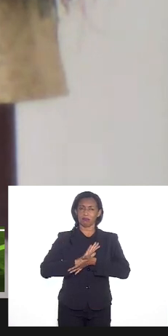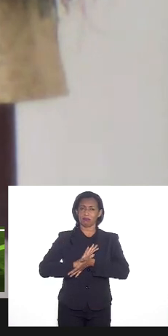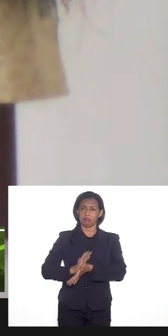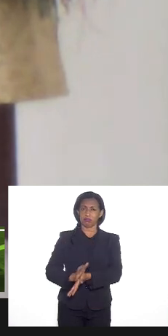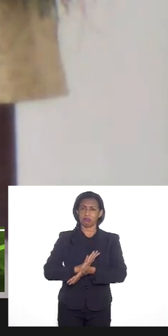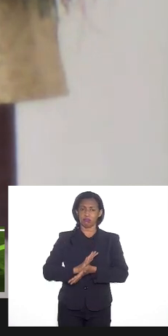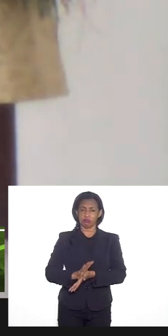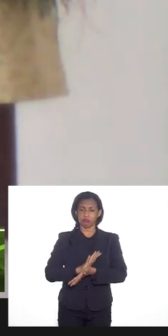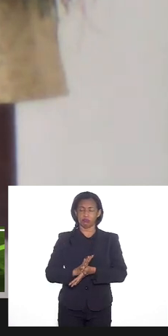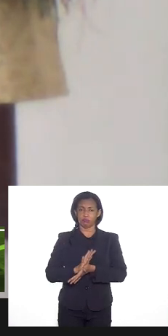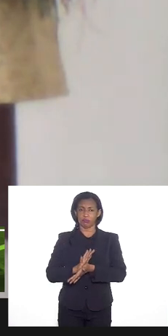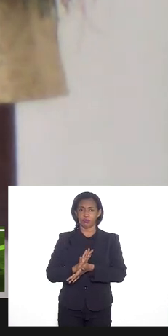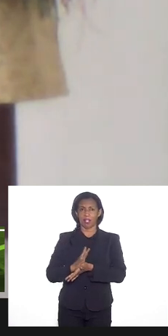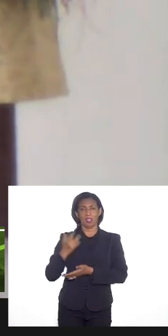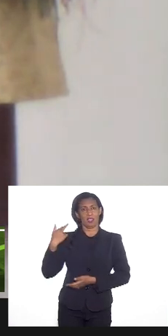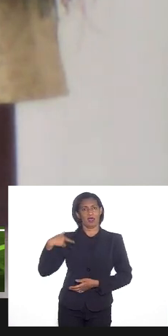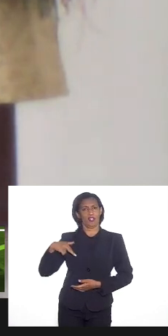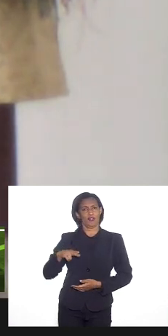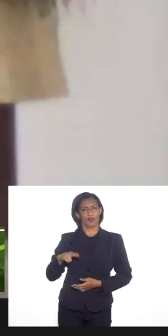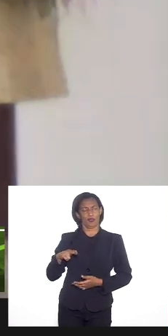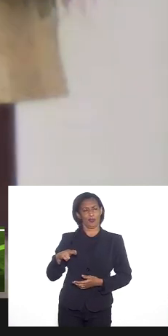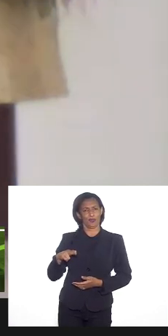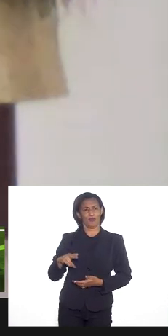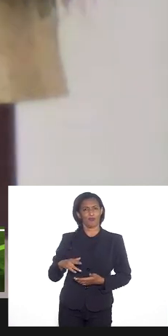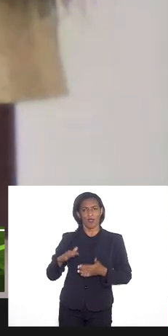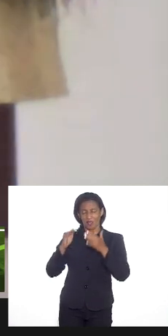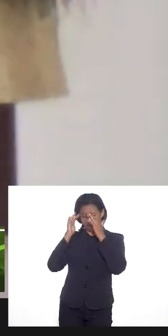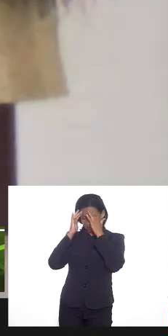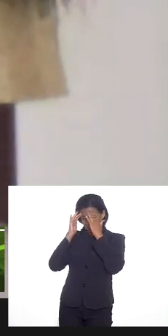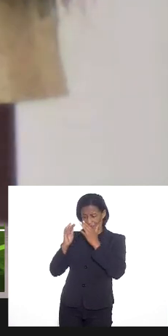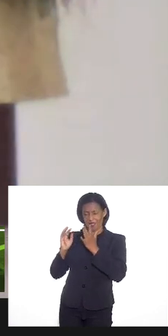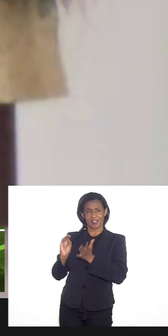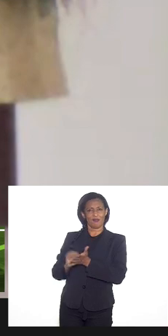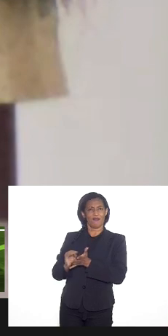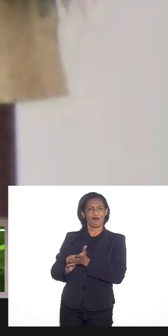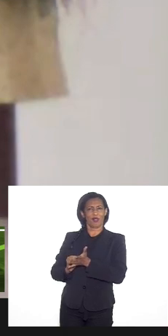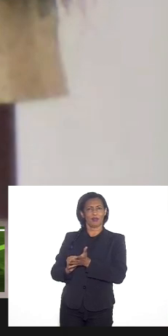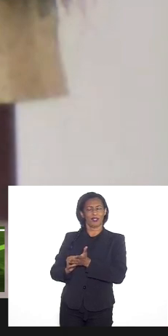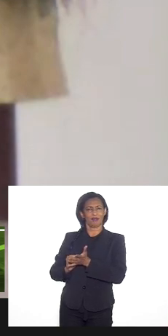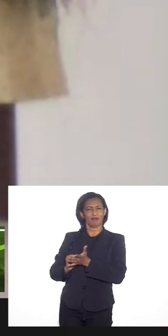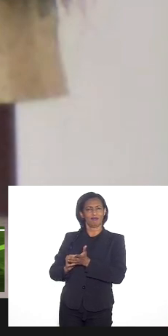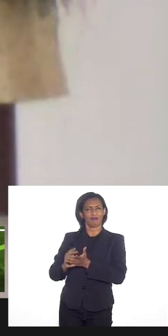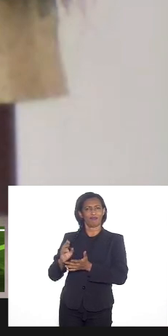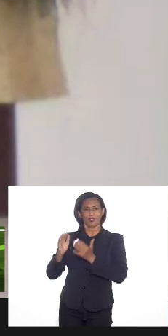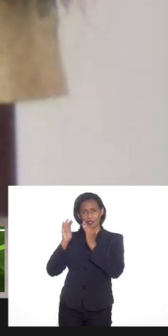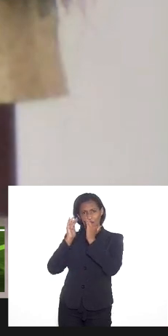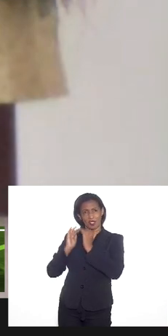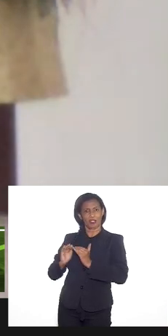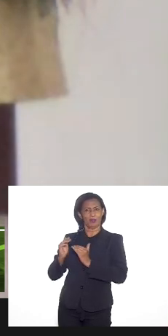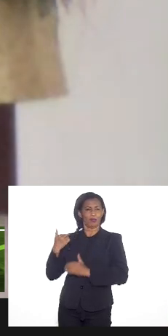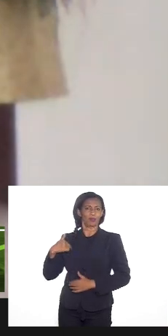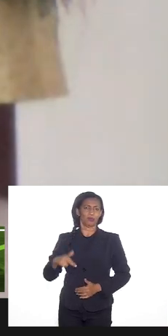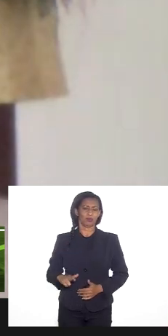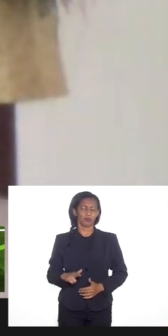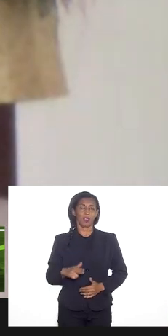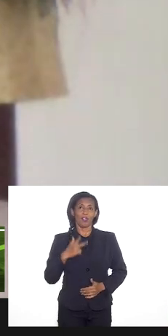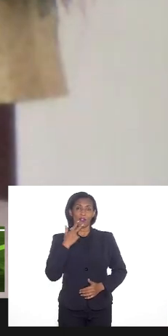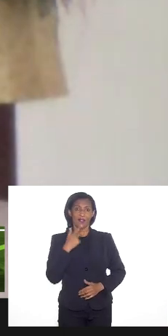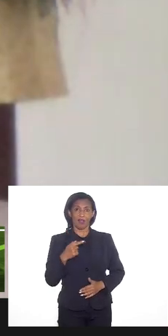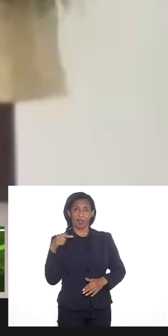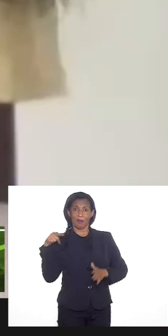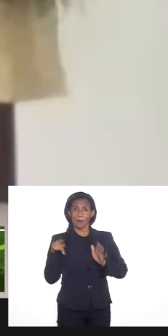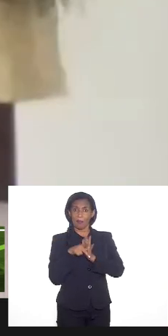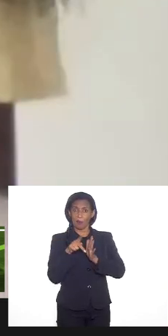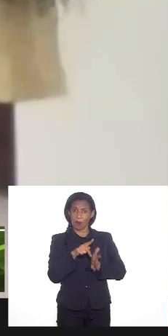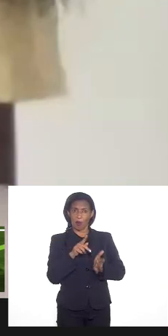religiosa. Agora, dizer que a própria, que o próprio instrumento teológico